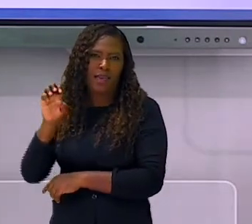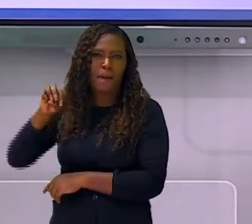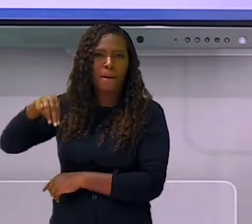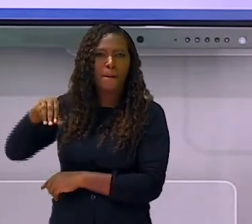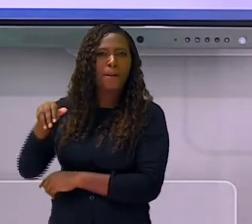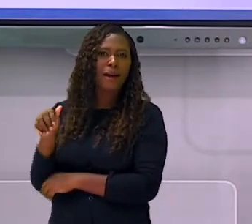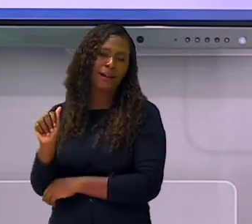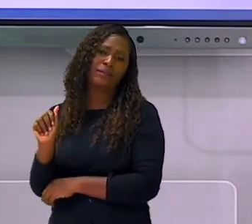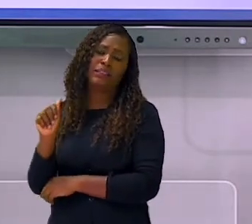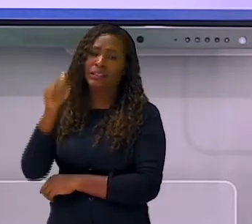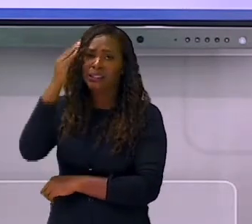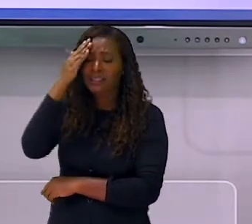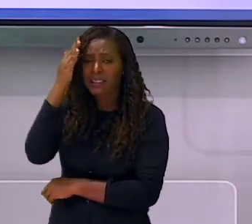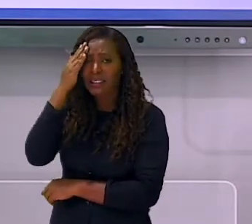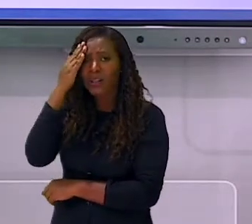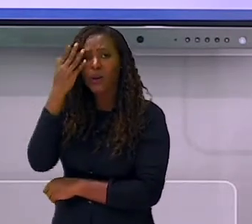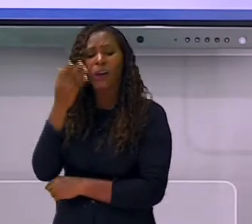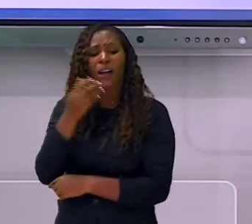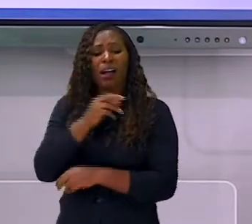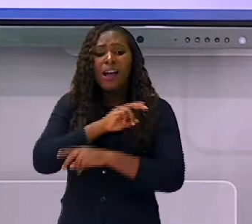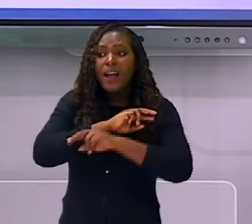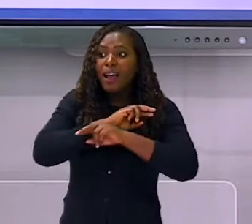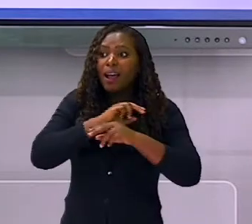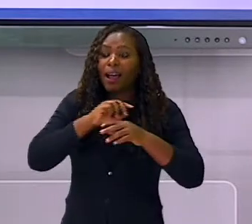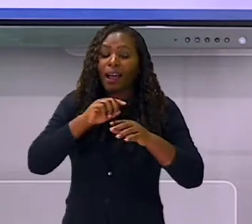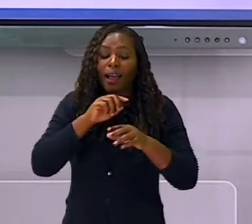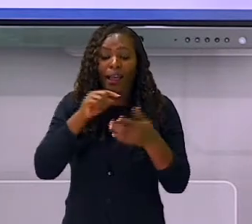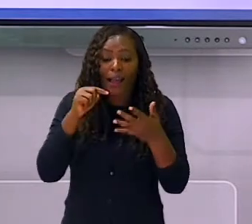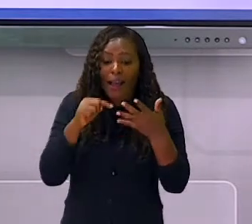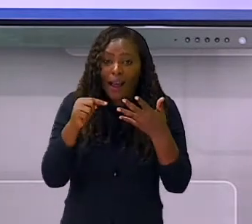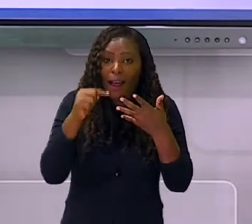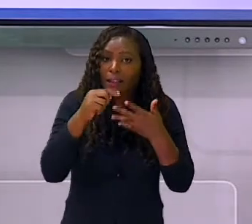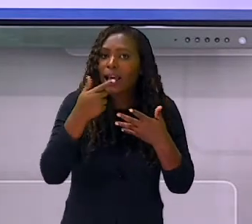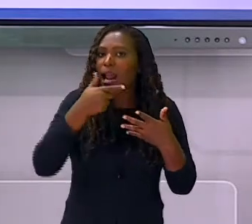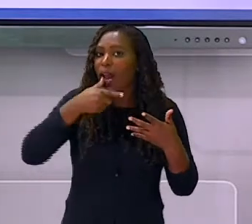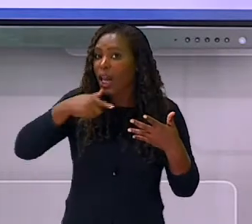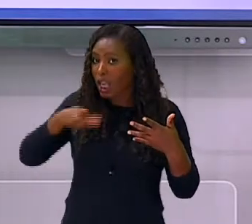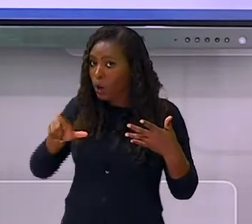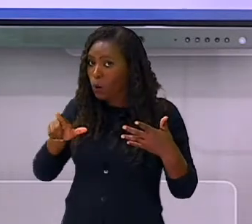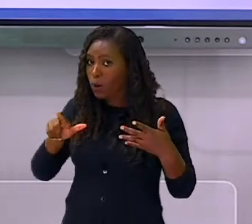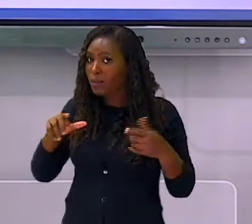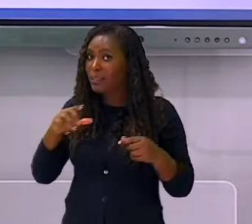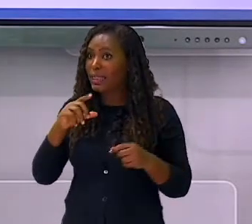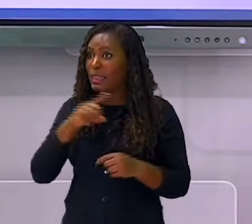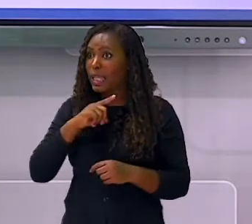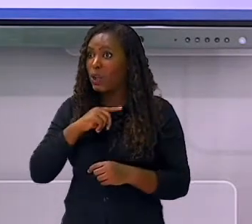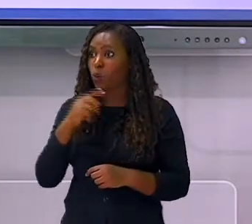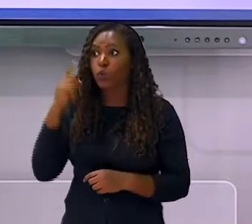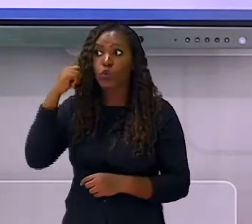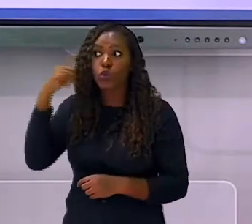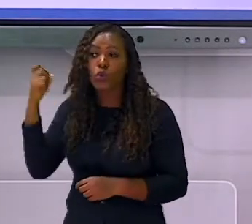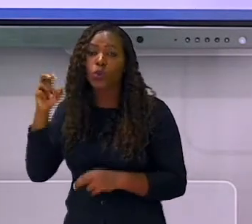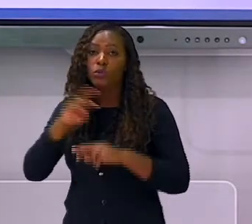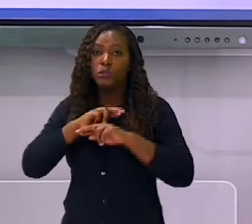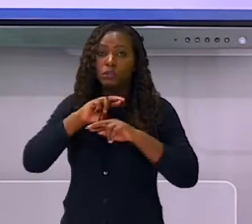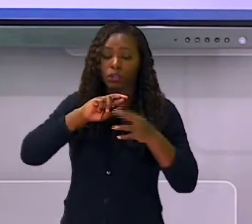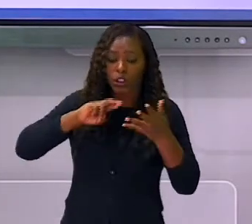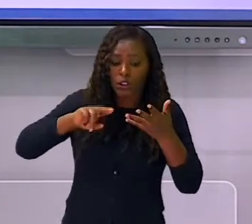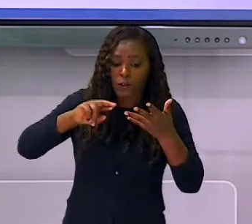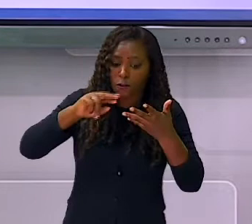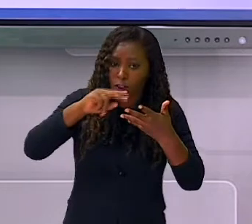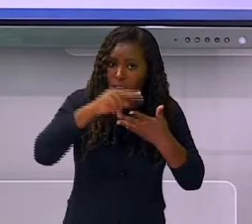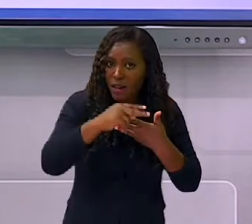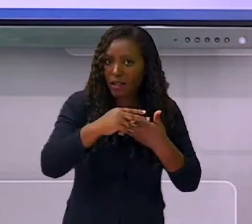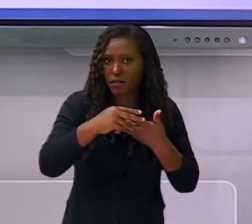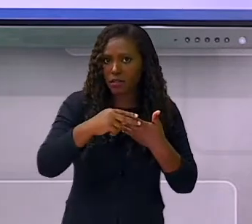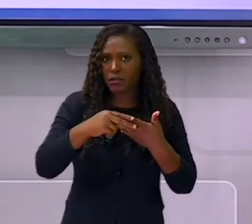próprio dessa língua, né? Os seus sons. O português tem uns, o inglês tem outros, o russo tem outros sons diferentes. E assim